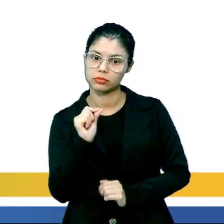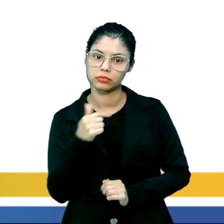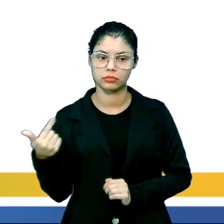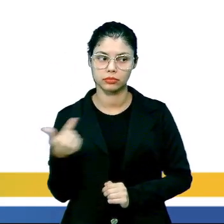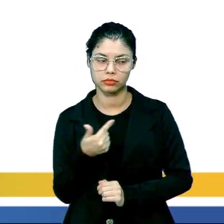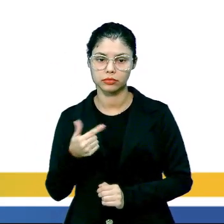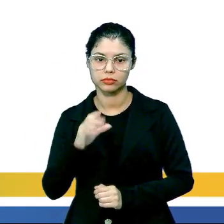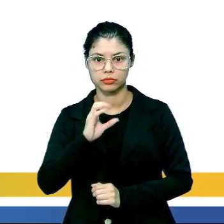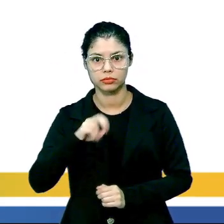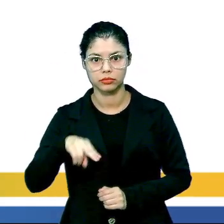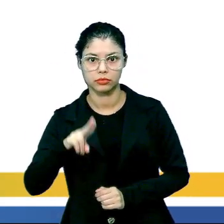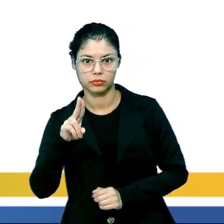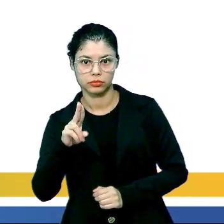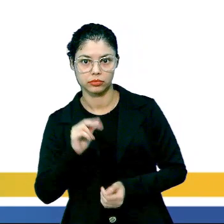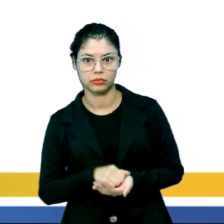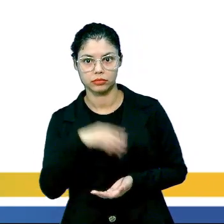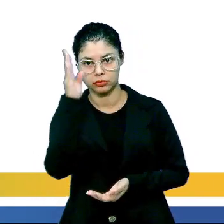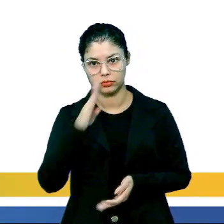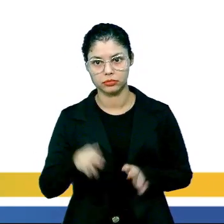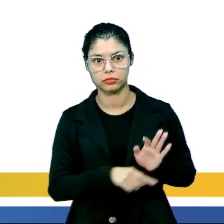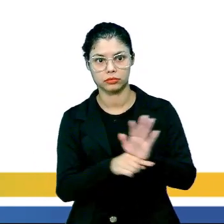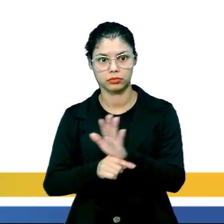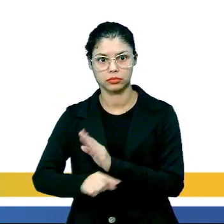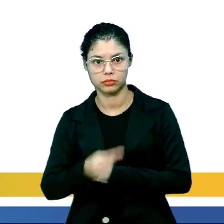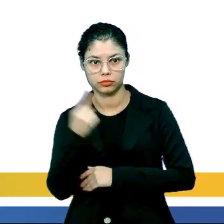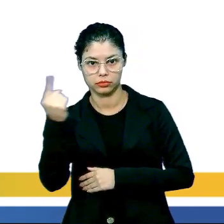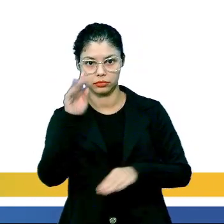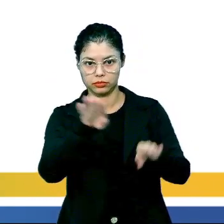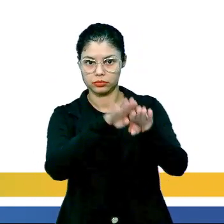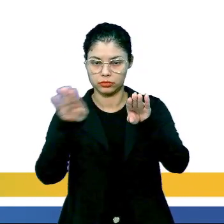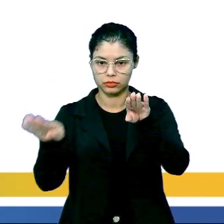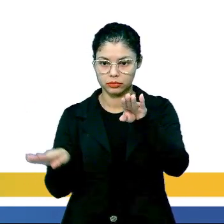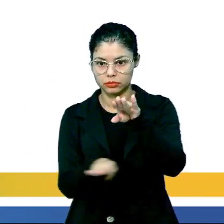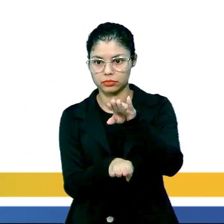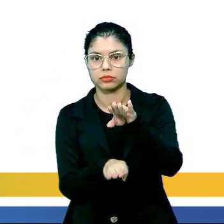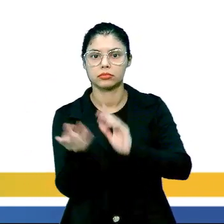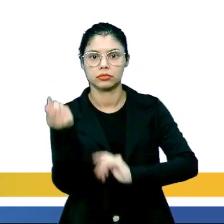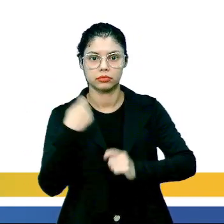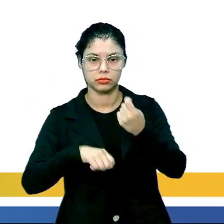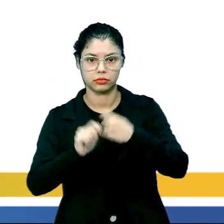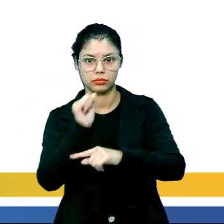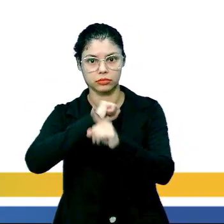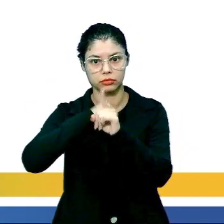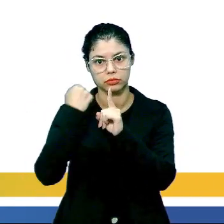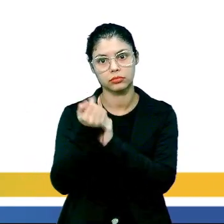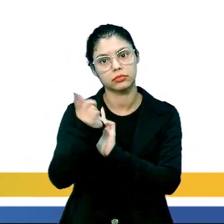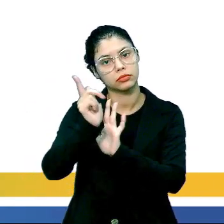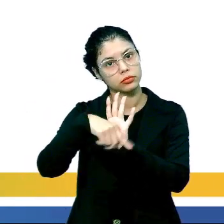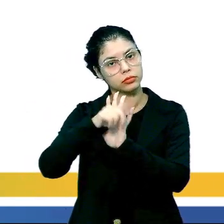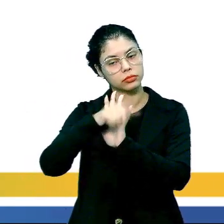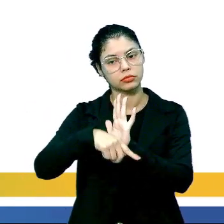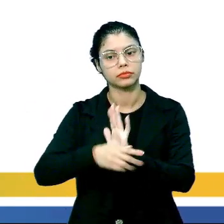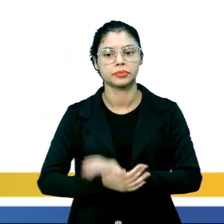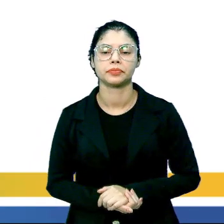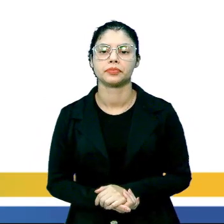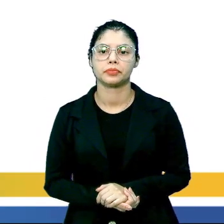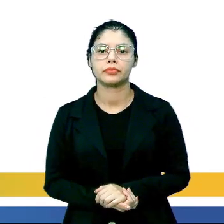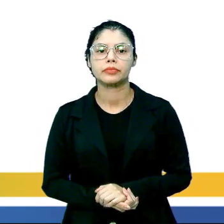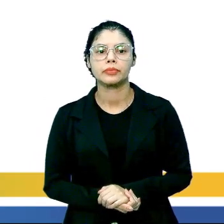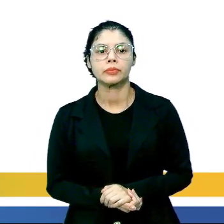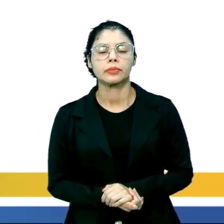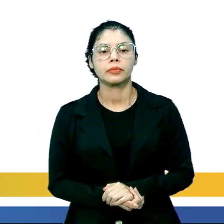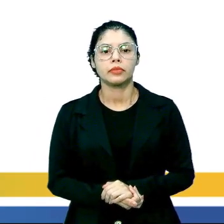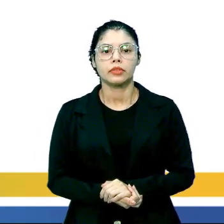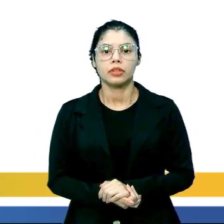segundo a ONU, o Brasil apresenta altos índices de desigualdade econômica e social